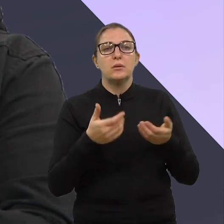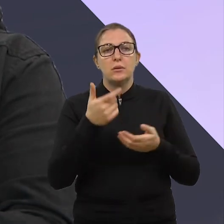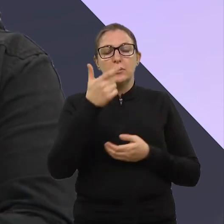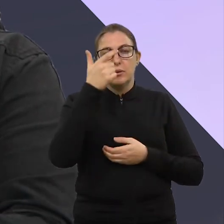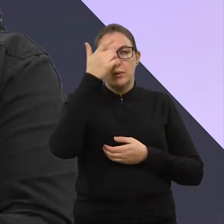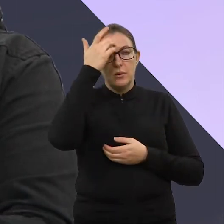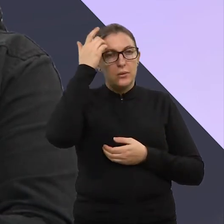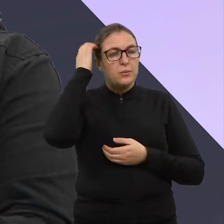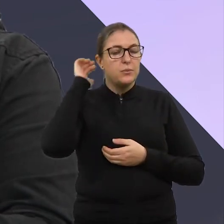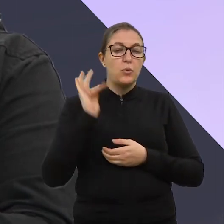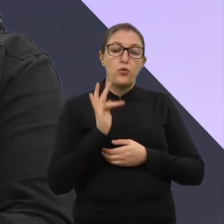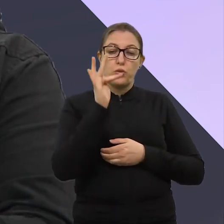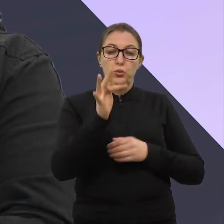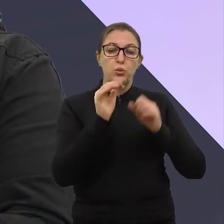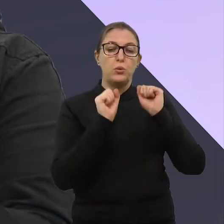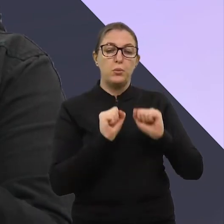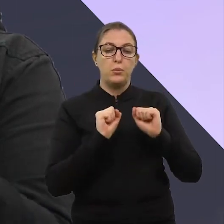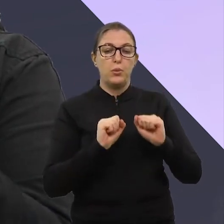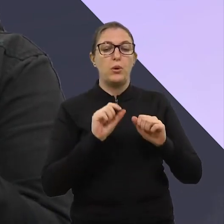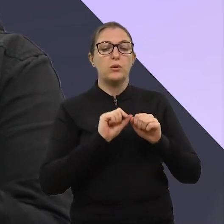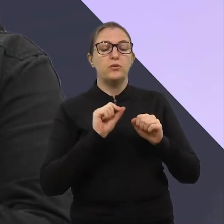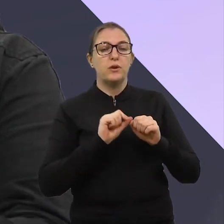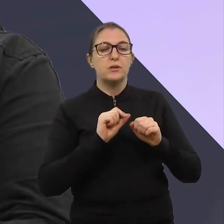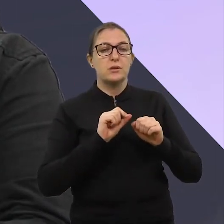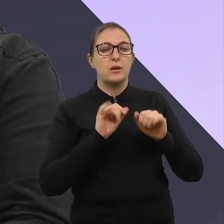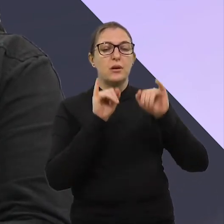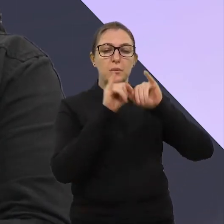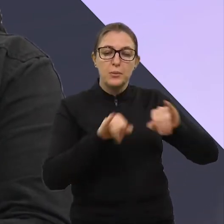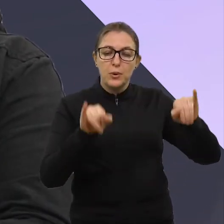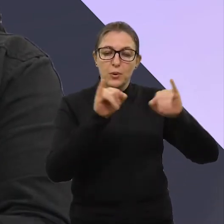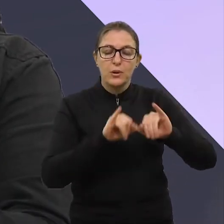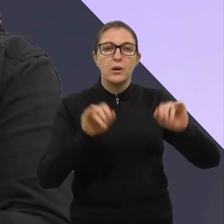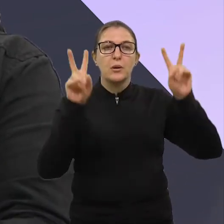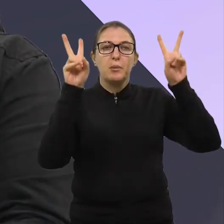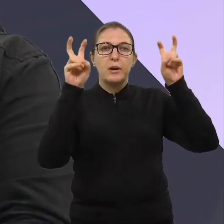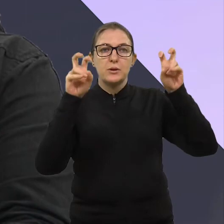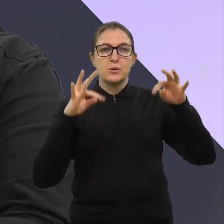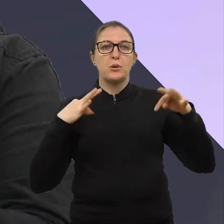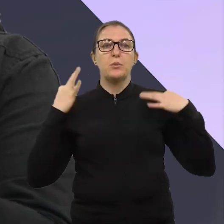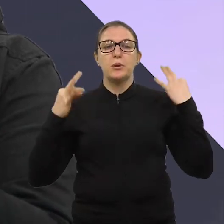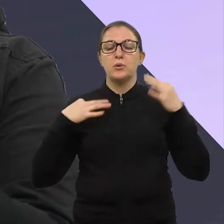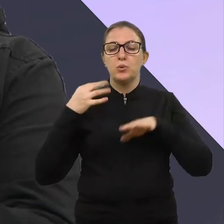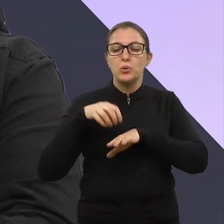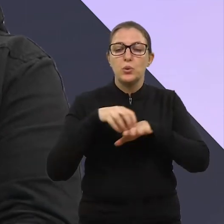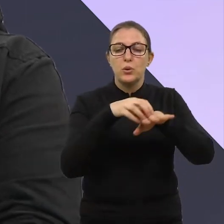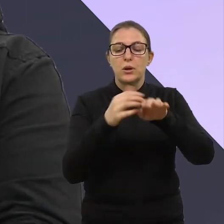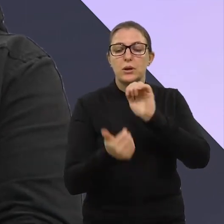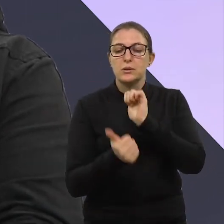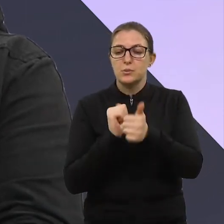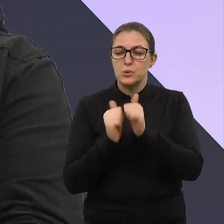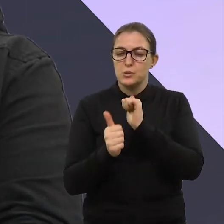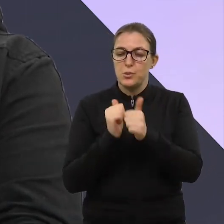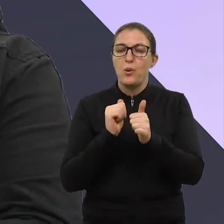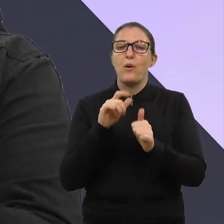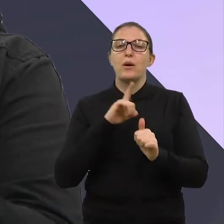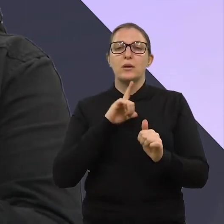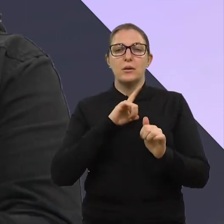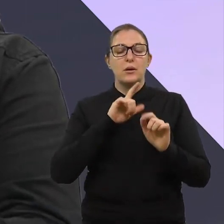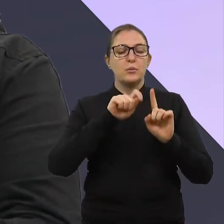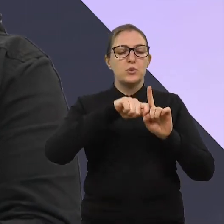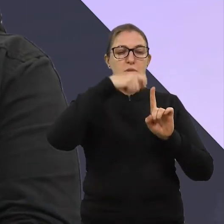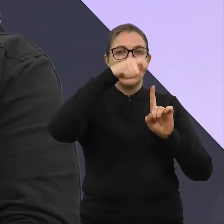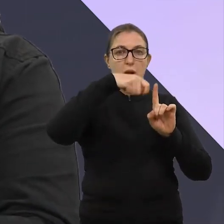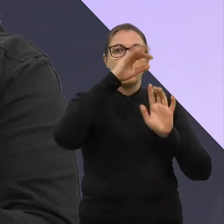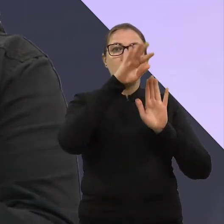Certamente cabe, acho que daqui a pouquinho, um programa para a gente tratar um pouco mais a questão do turismo, do esporte. Temos um calendário enorme, claro, que